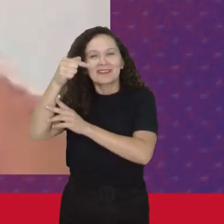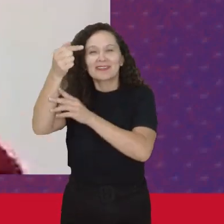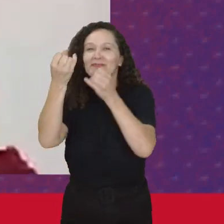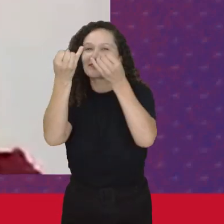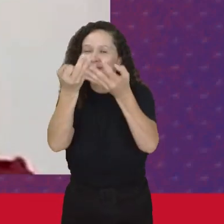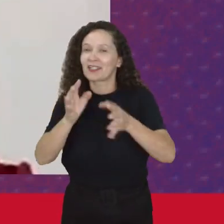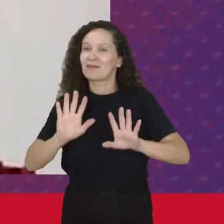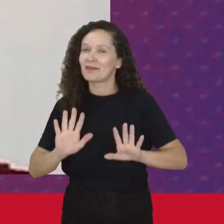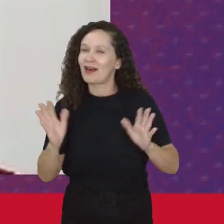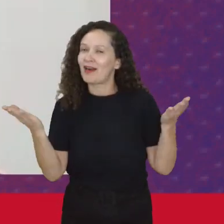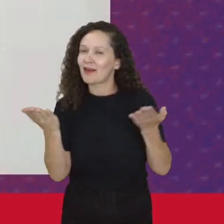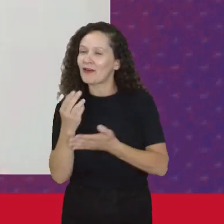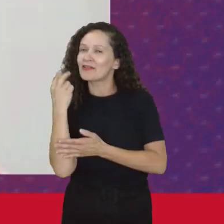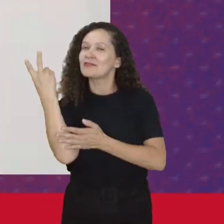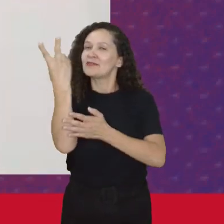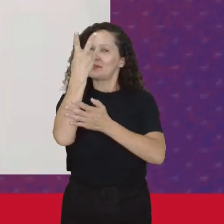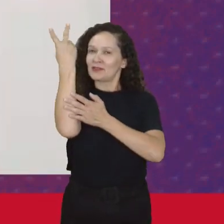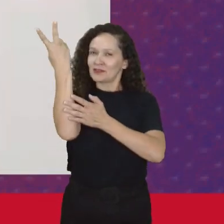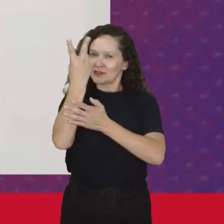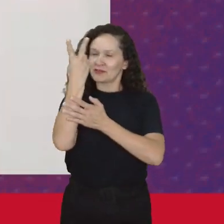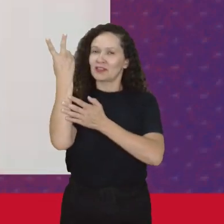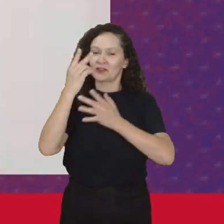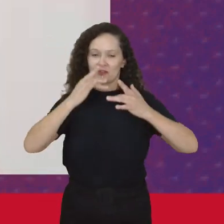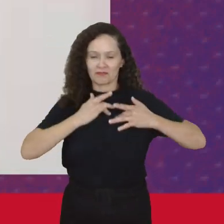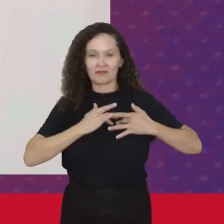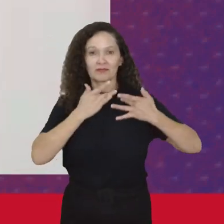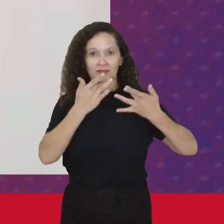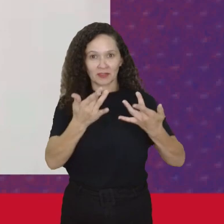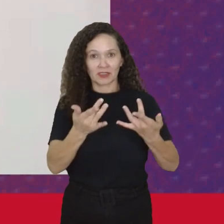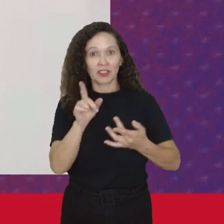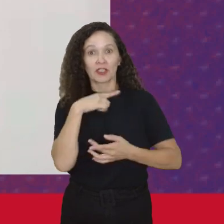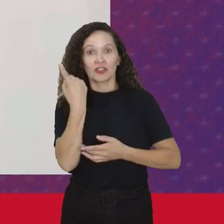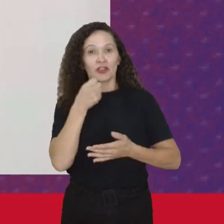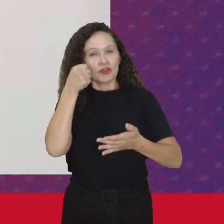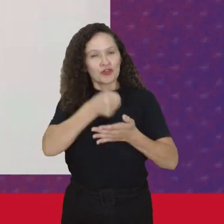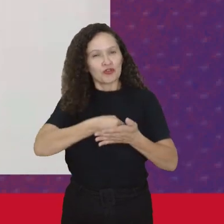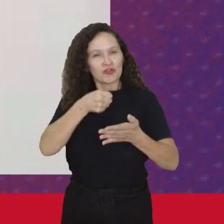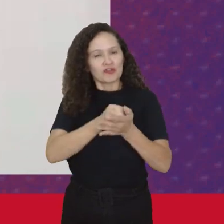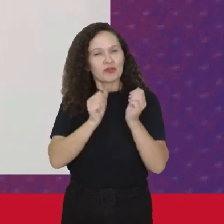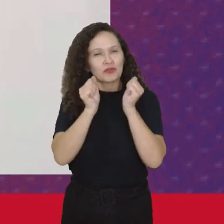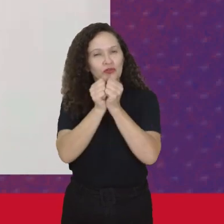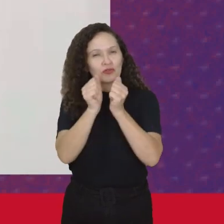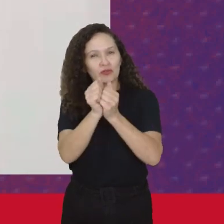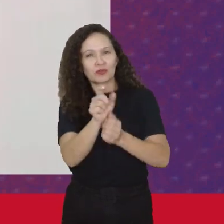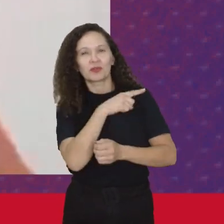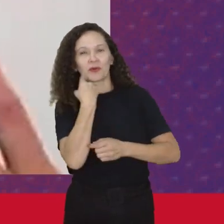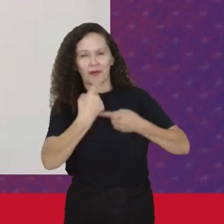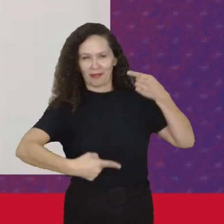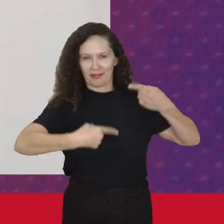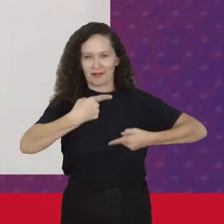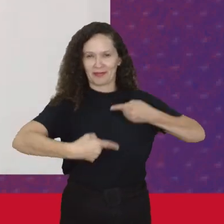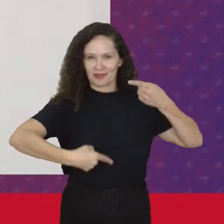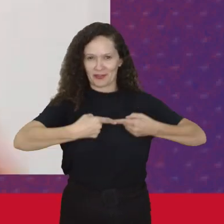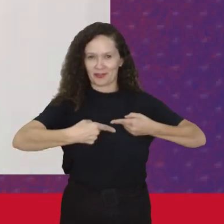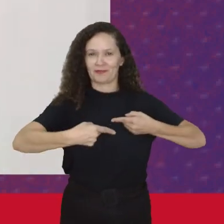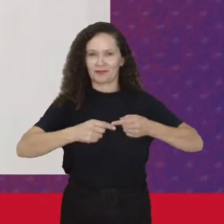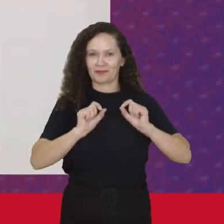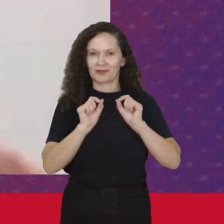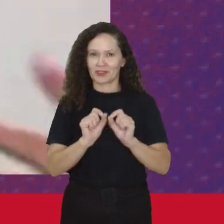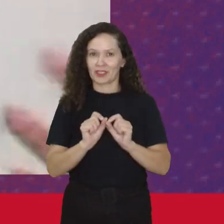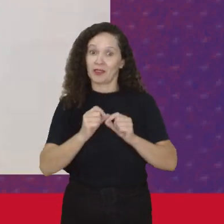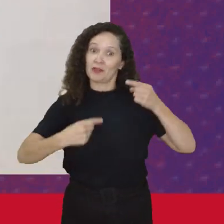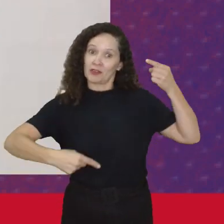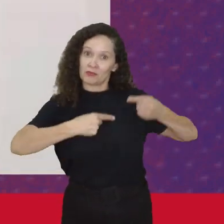Os valores De solidariedade Que é algo Que a gente Tem construído Muito No nosso debate Da